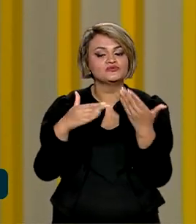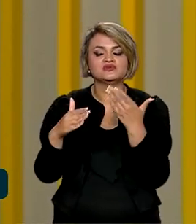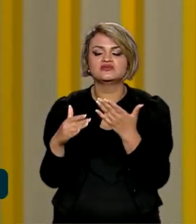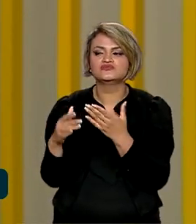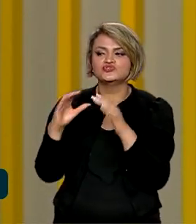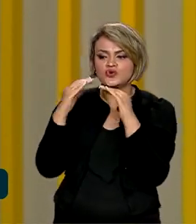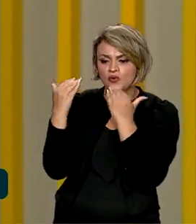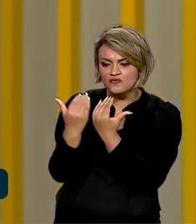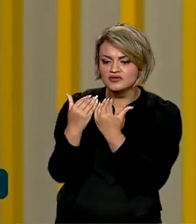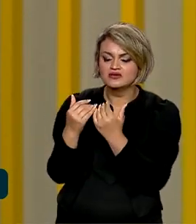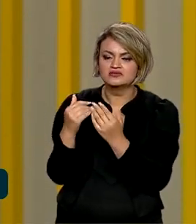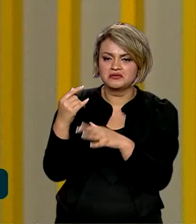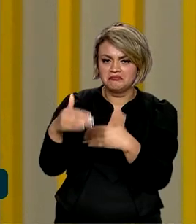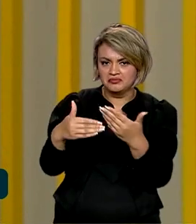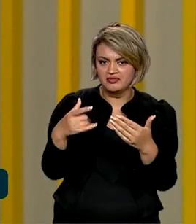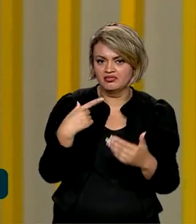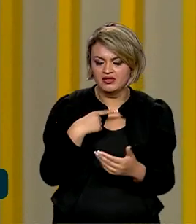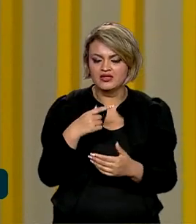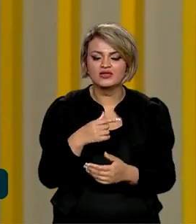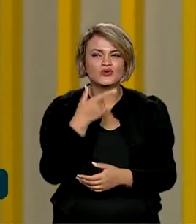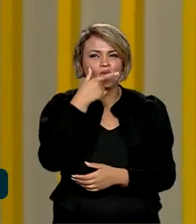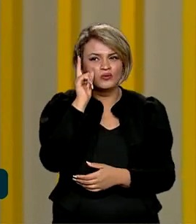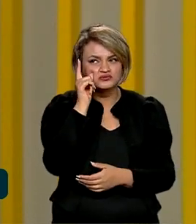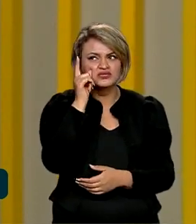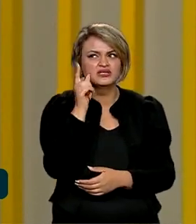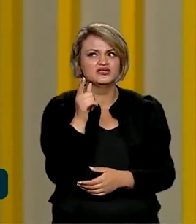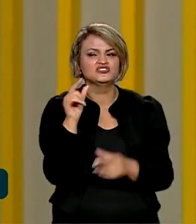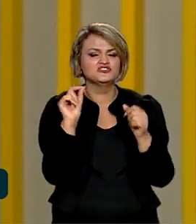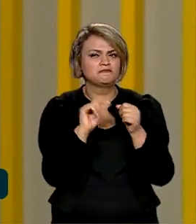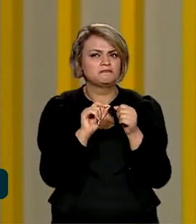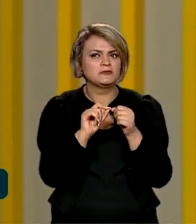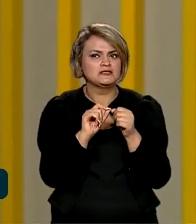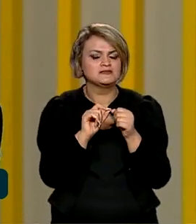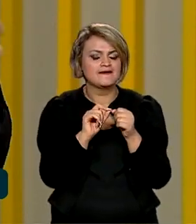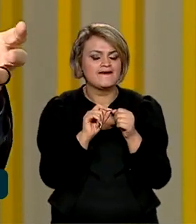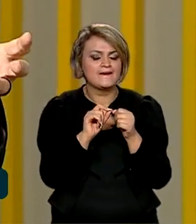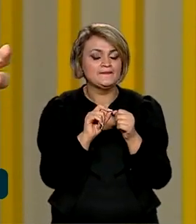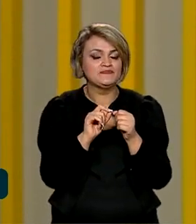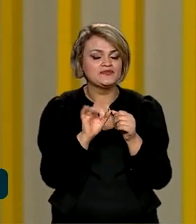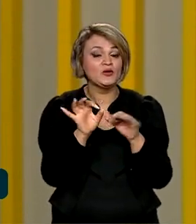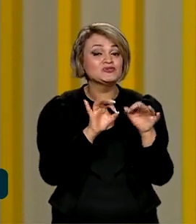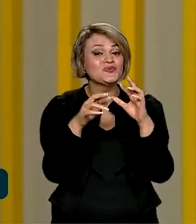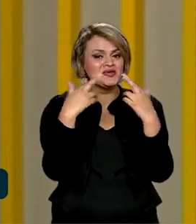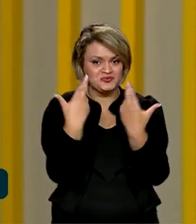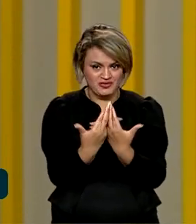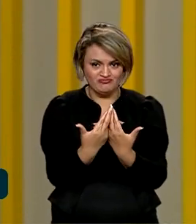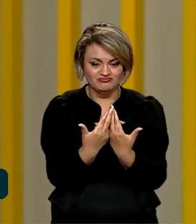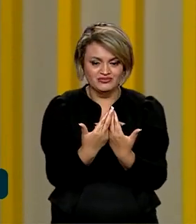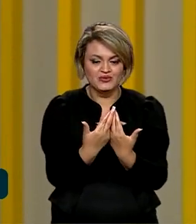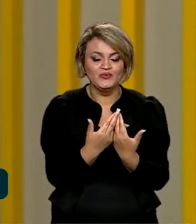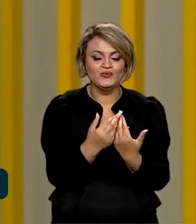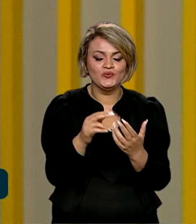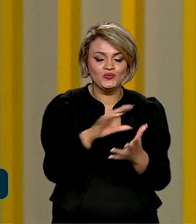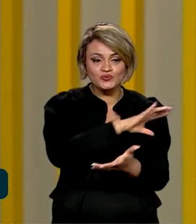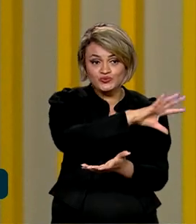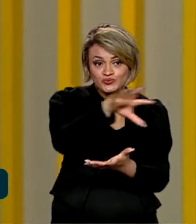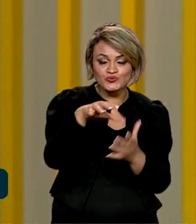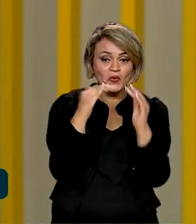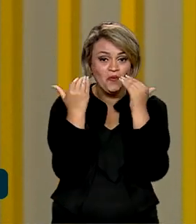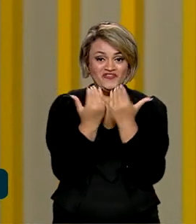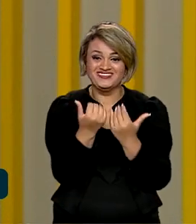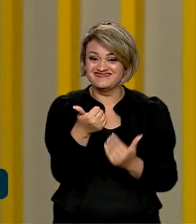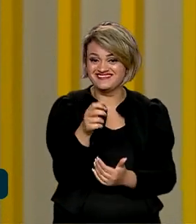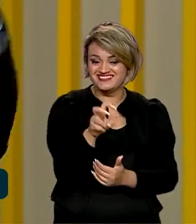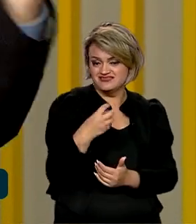conferências em curso e ainda ontem realizamos uma reunião com todas as 15 conferências que